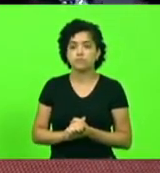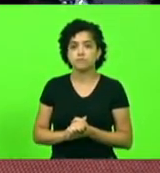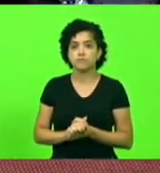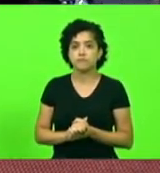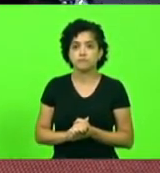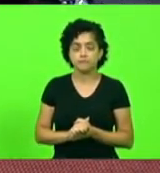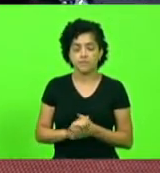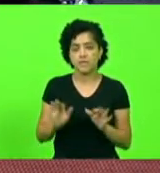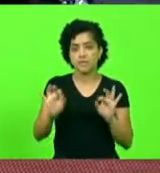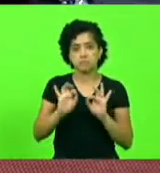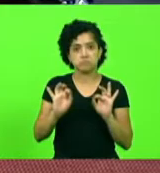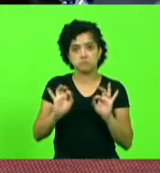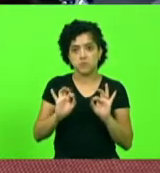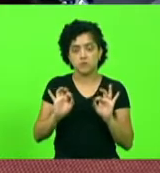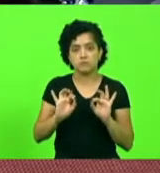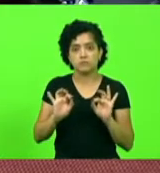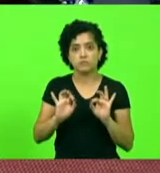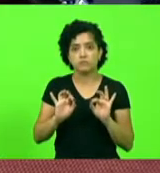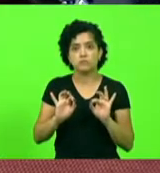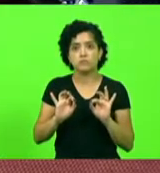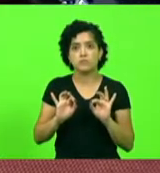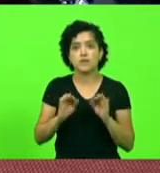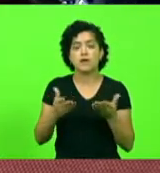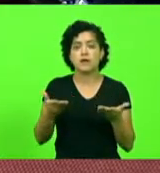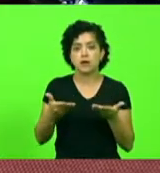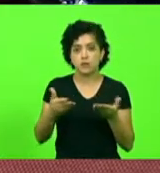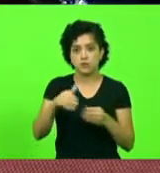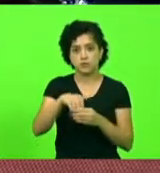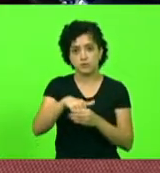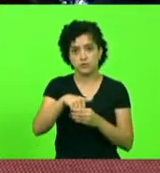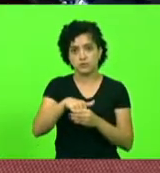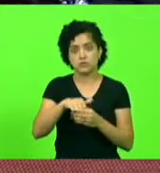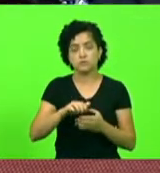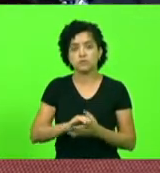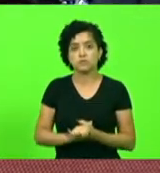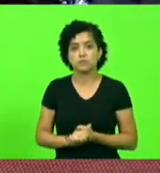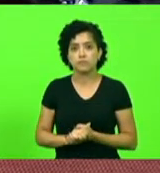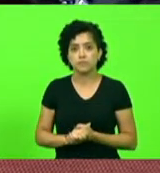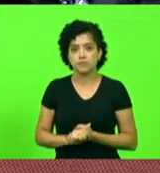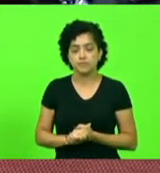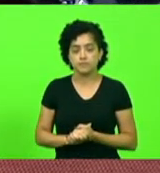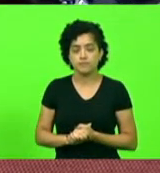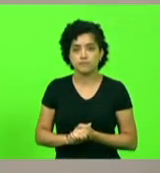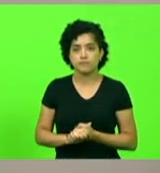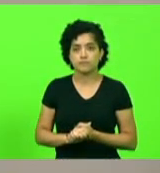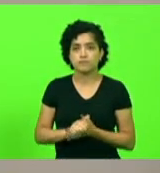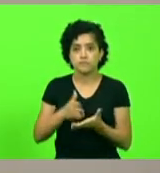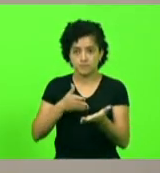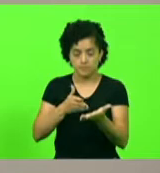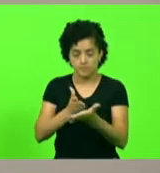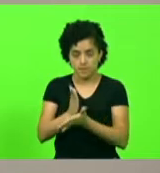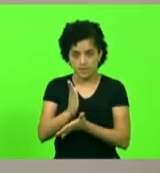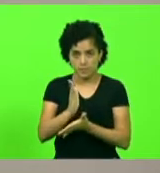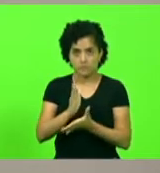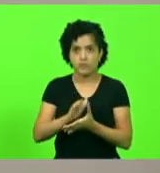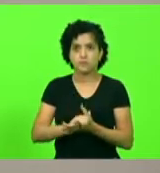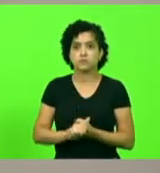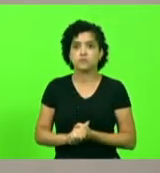Não havendo quem queira discutir em votação. Está aprovado.